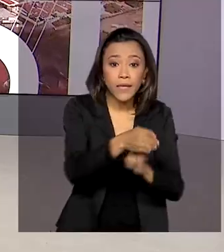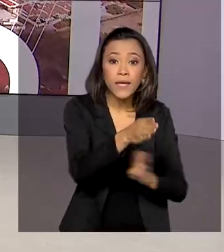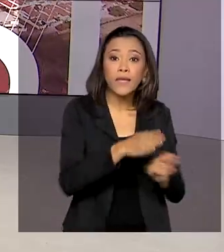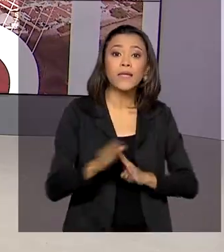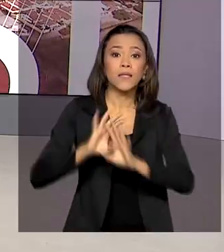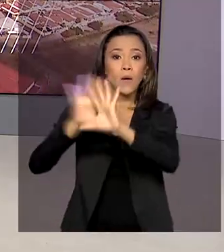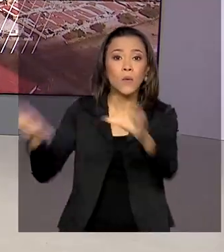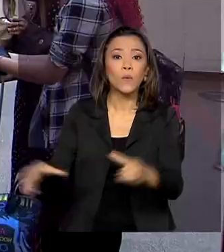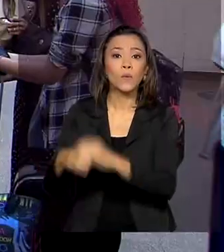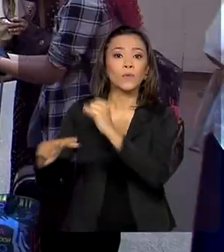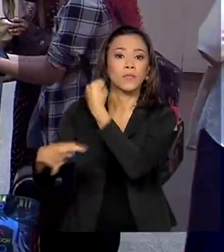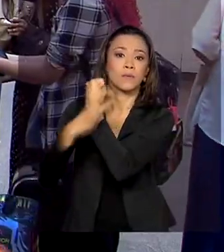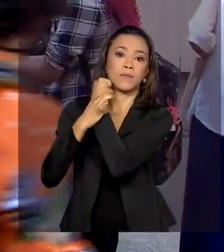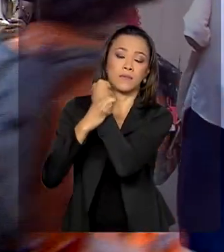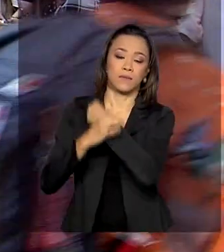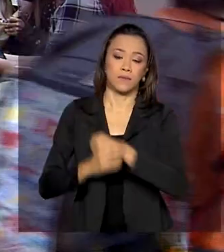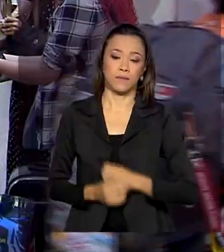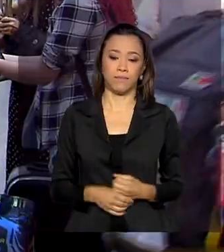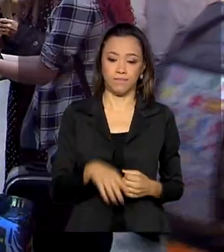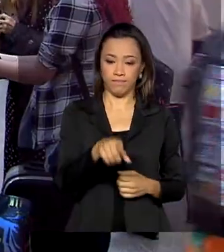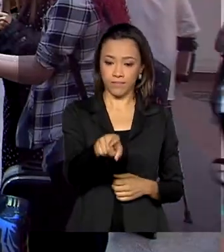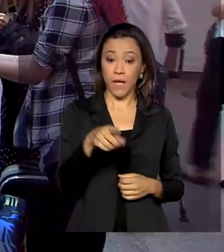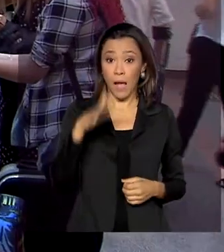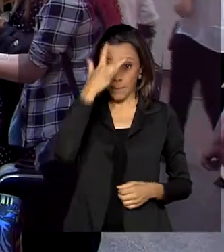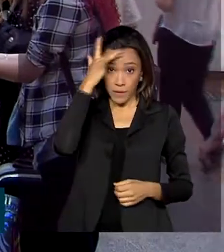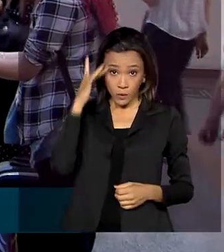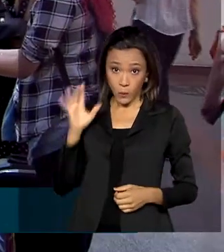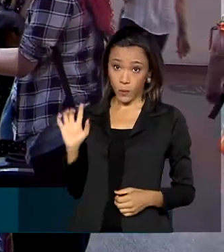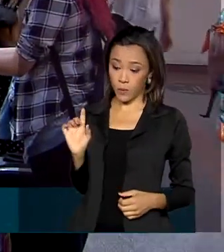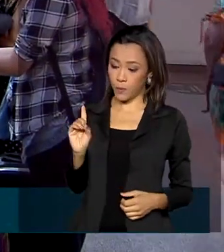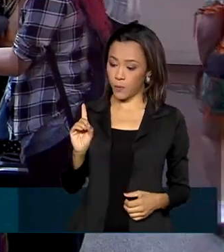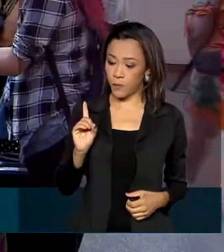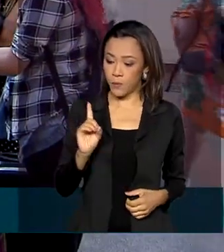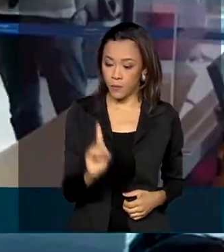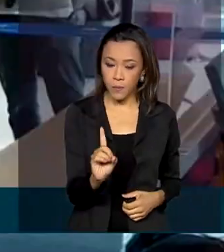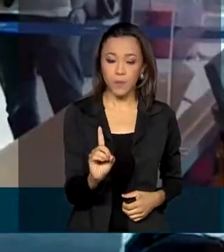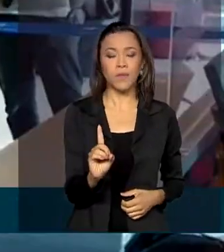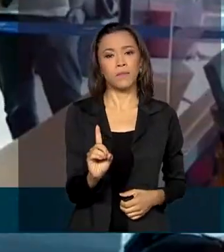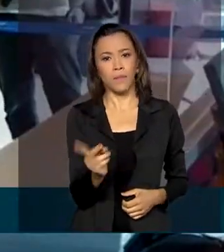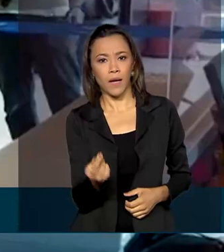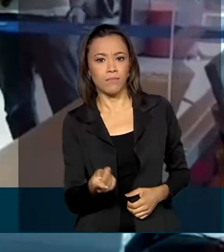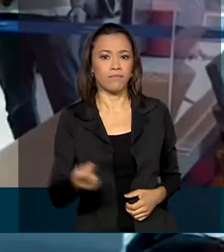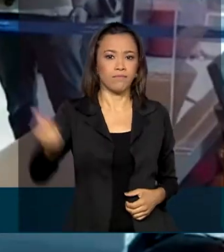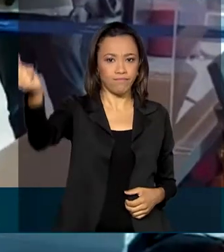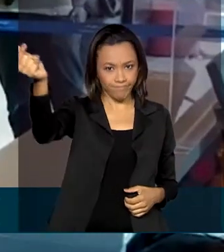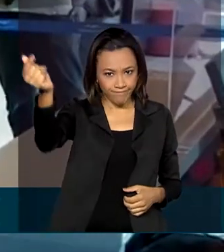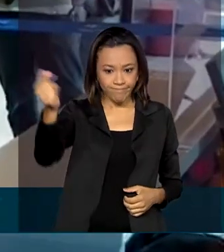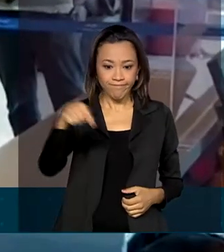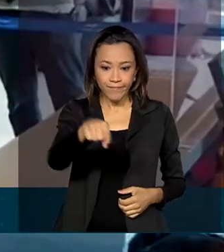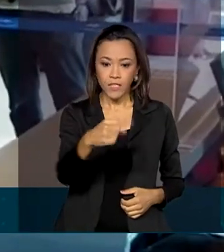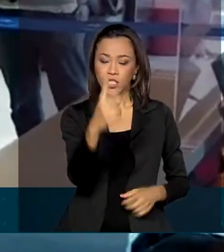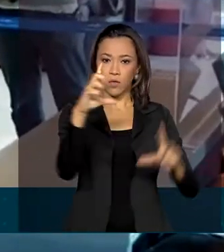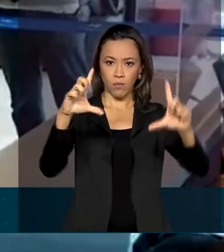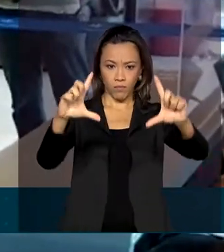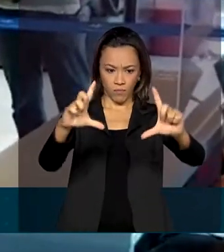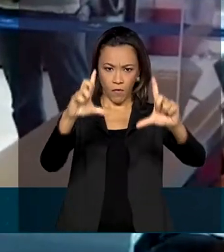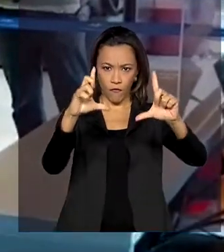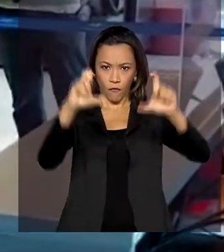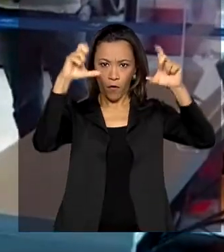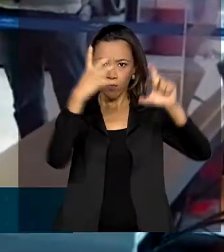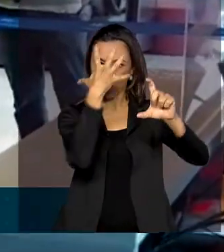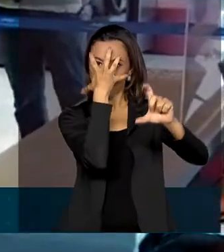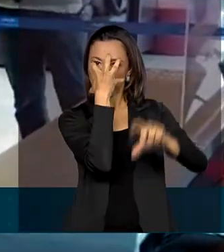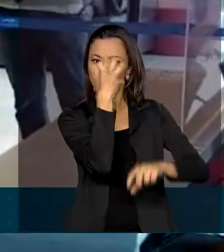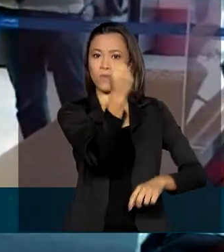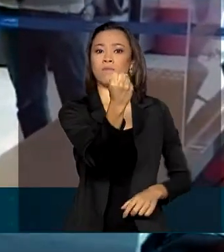segurança. Quando o passageiro se dirige para o embarque, o equipamento tira uma foto e envia